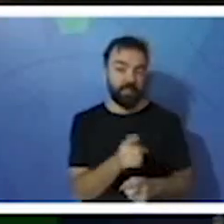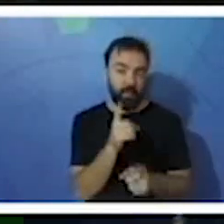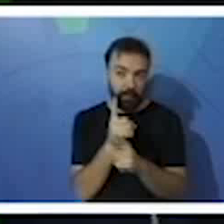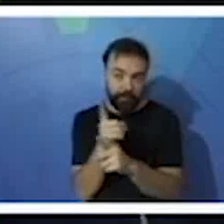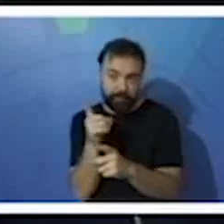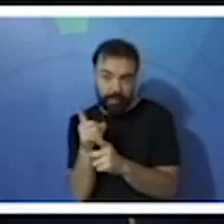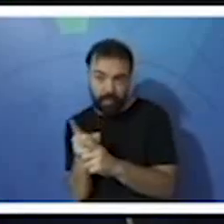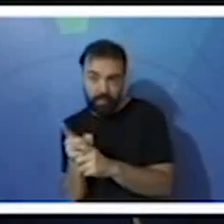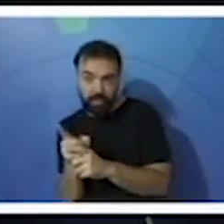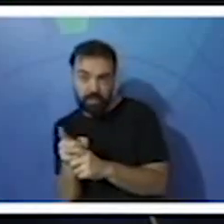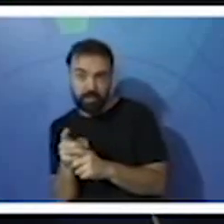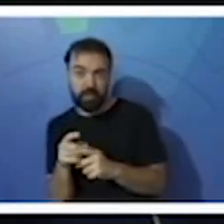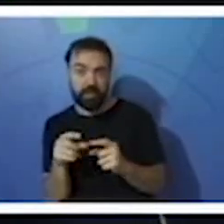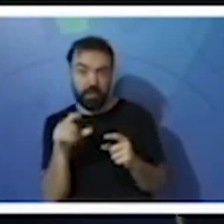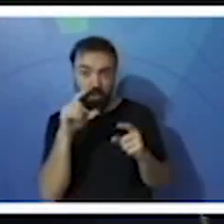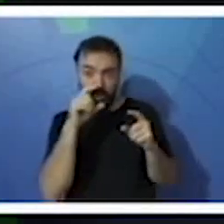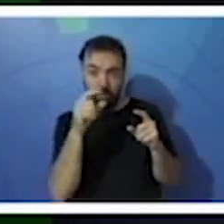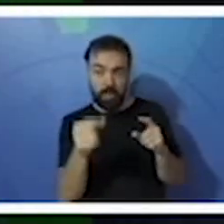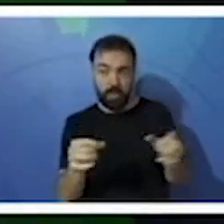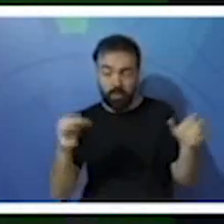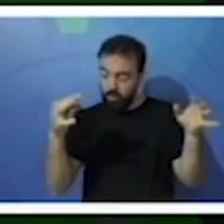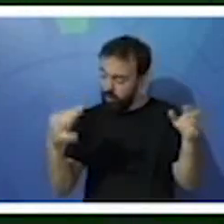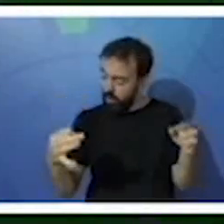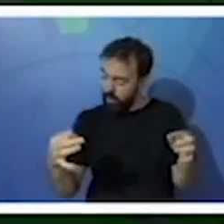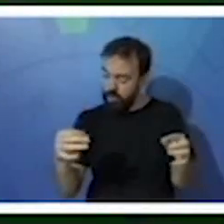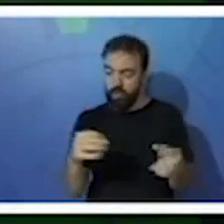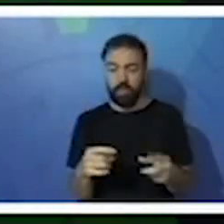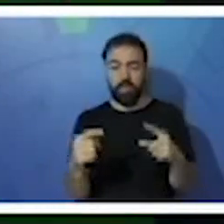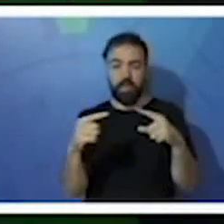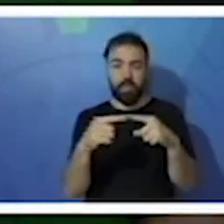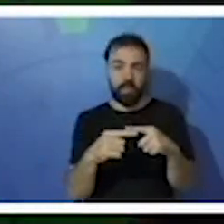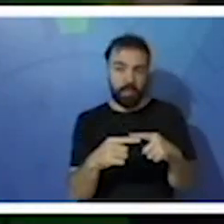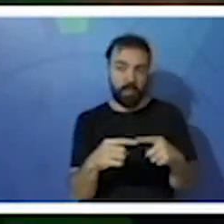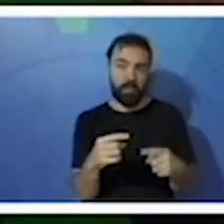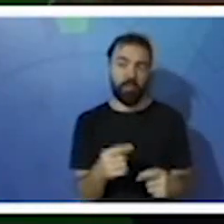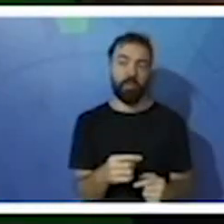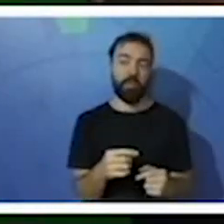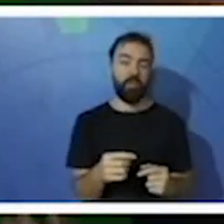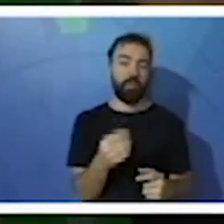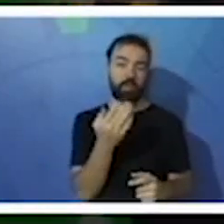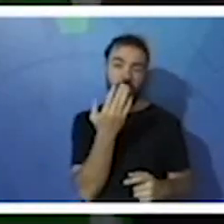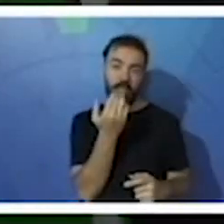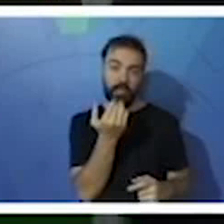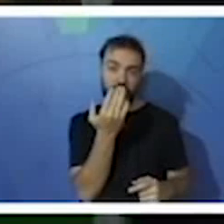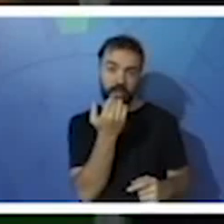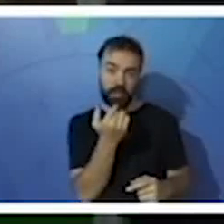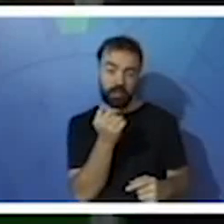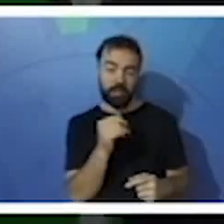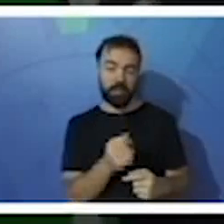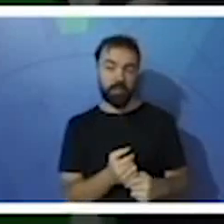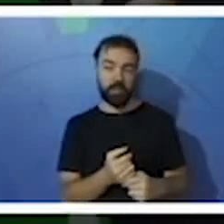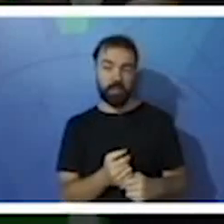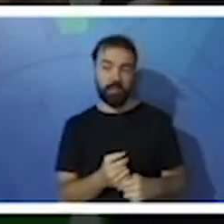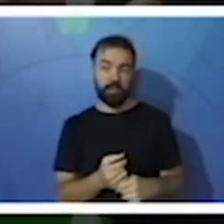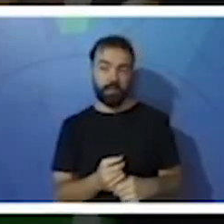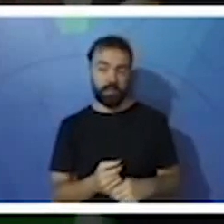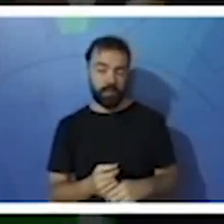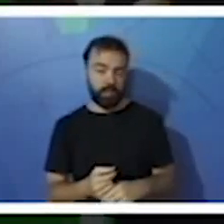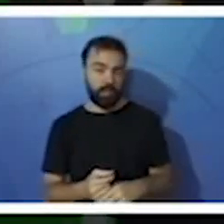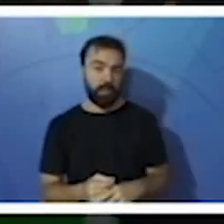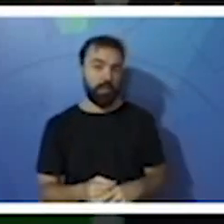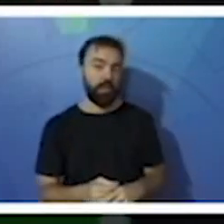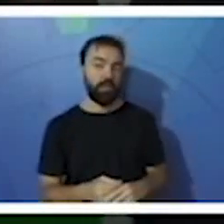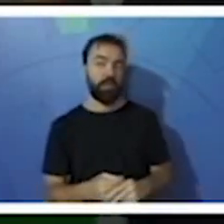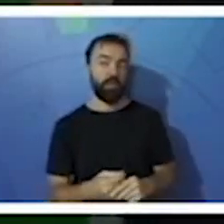diferentes tipos de alimento. Então, nós vamos ver hoje que o bico de cada espécie de ave é próprio